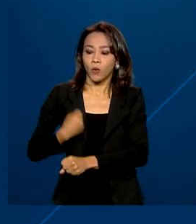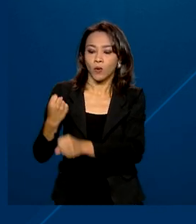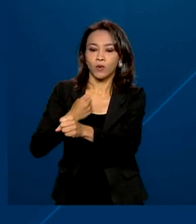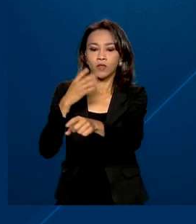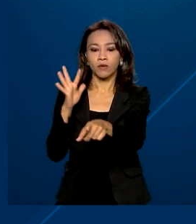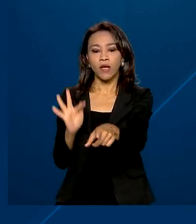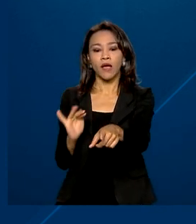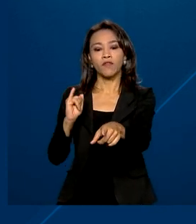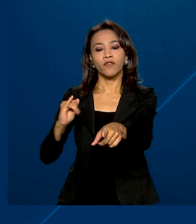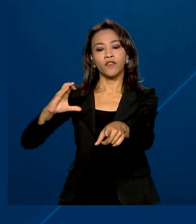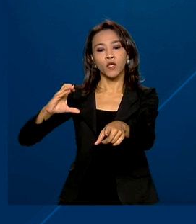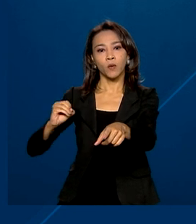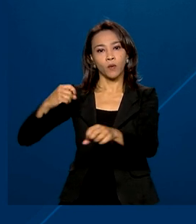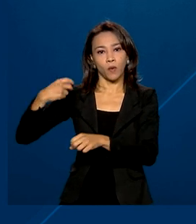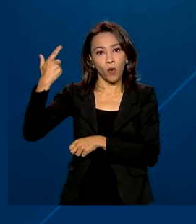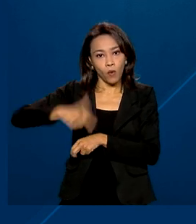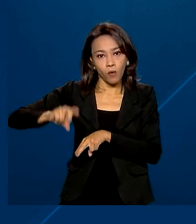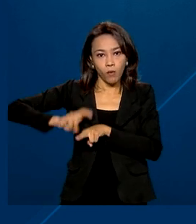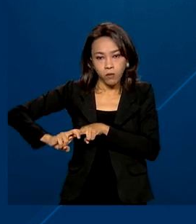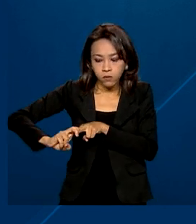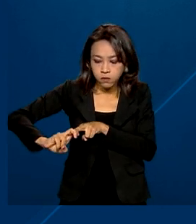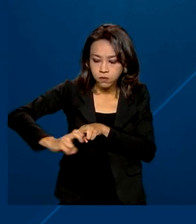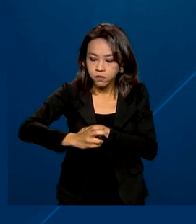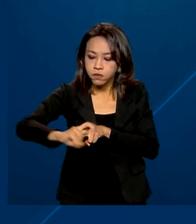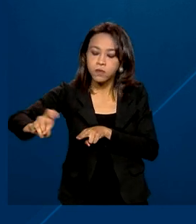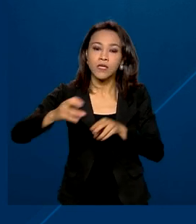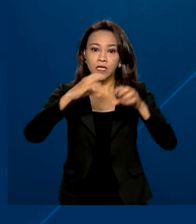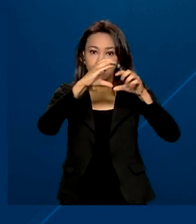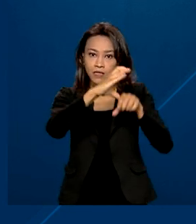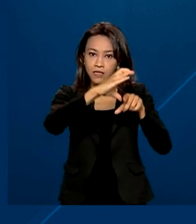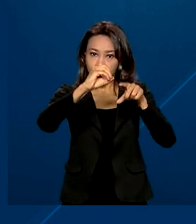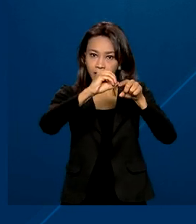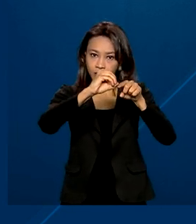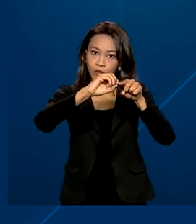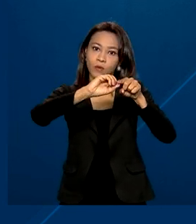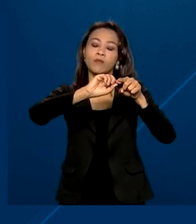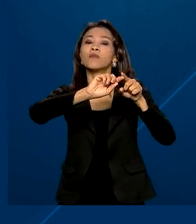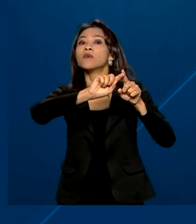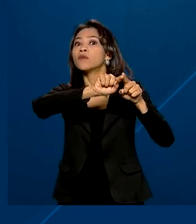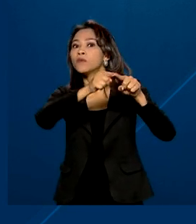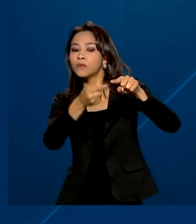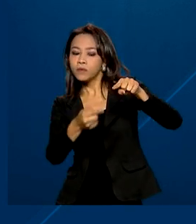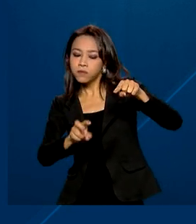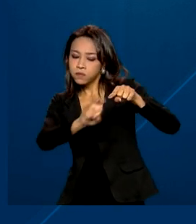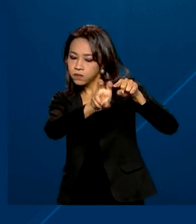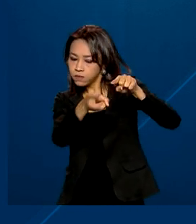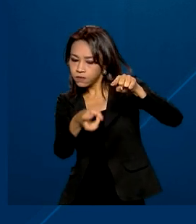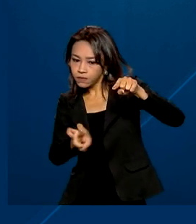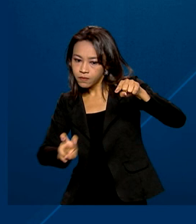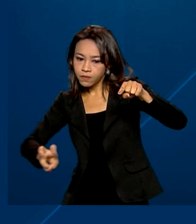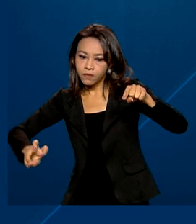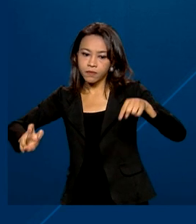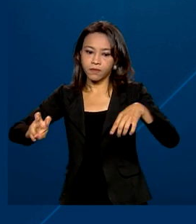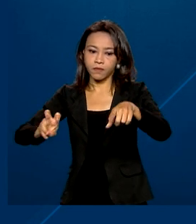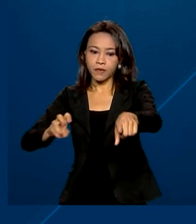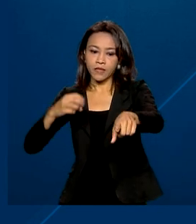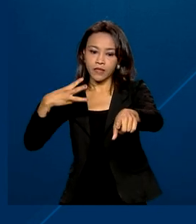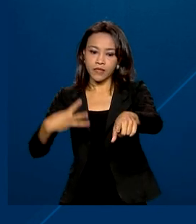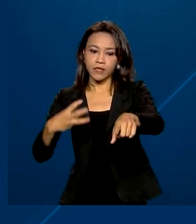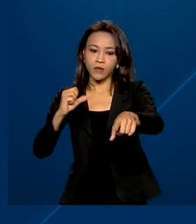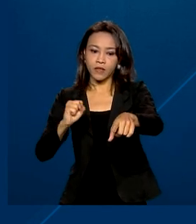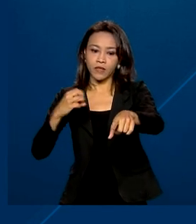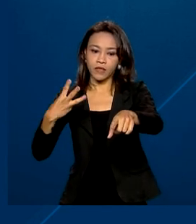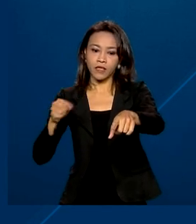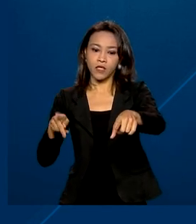FICO, a Ferrovia de Integração Centro-Oeste. Serão 383 quilômetros de trilhos ligando a